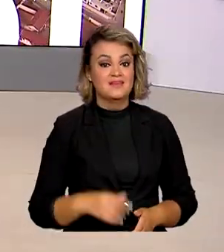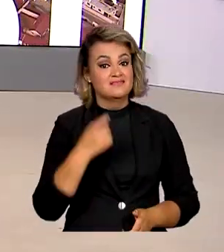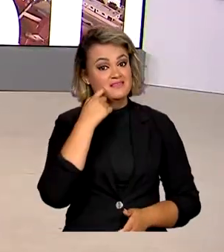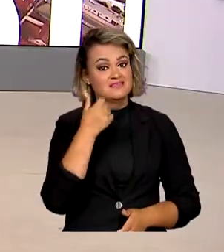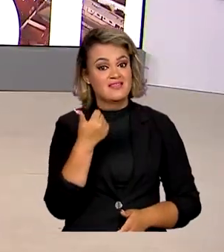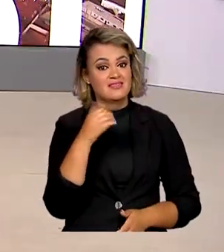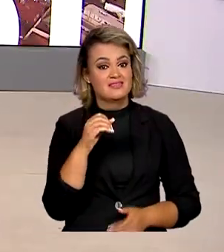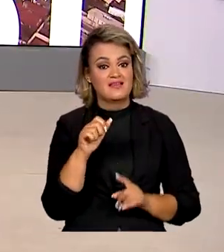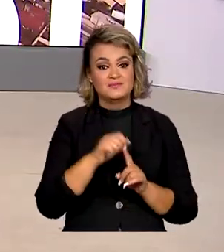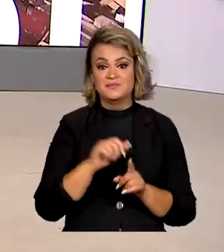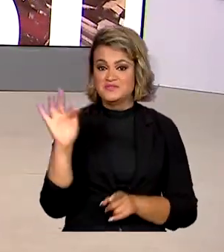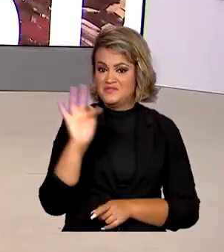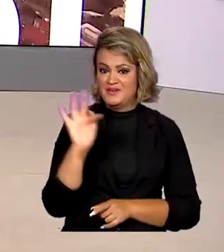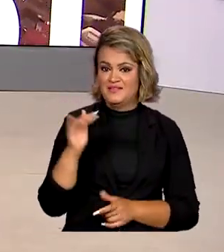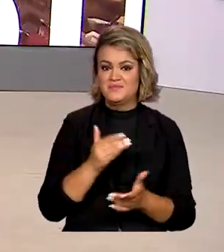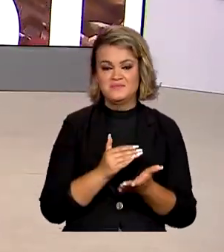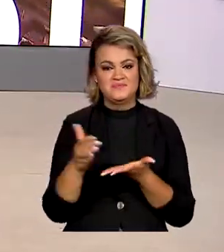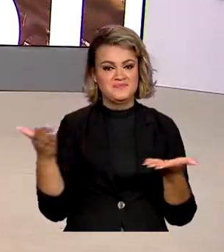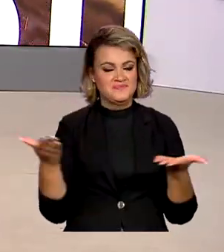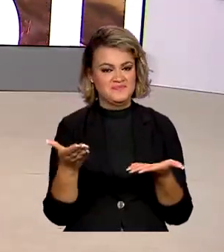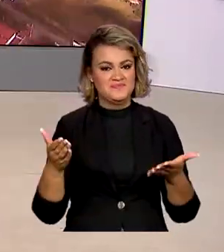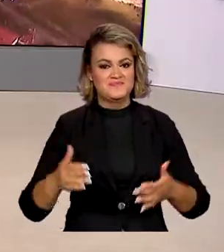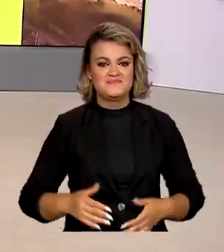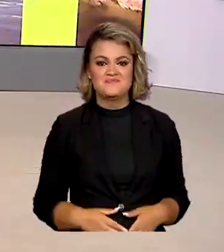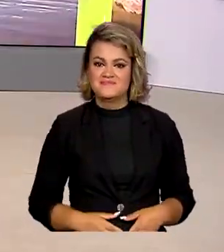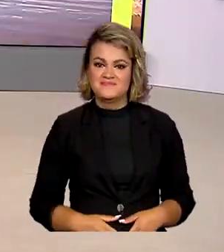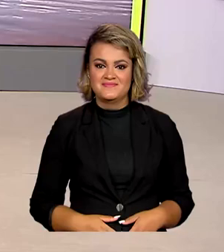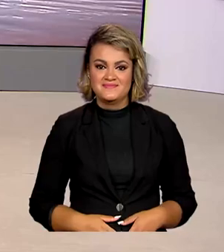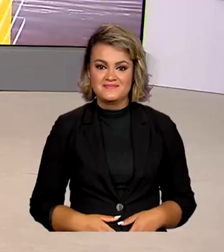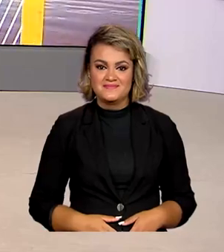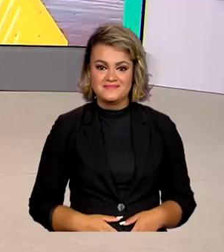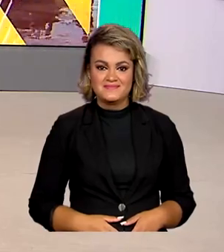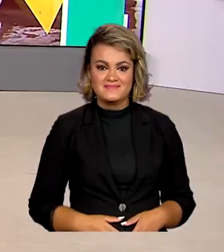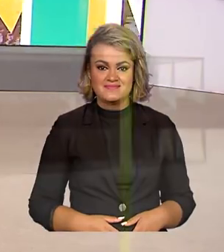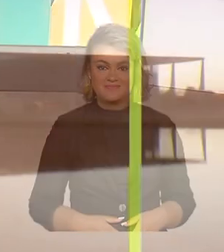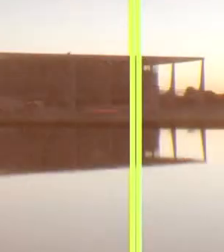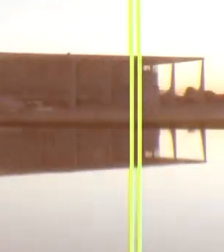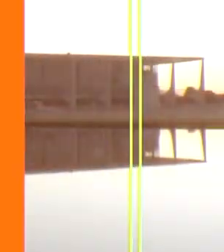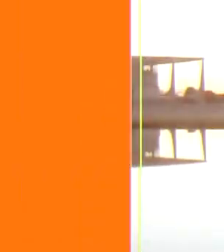Sexta-feira, 10 de fevereiro, o Brasil em dia já está no ar.